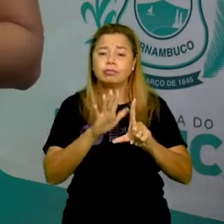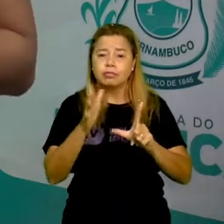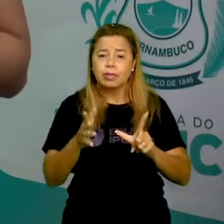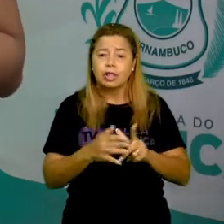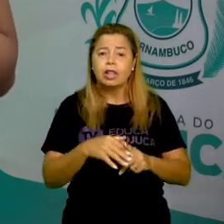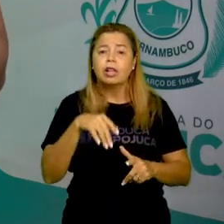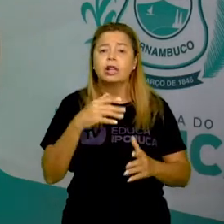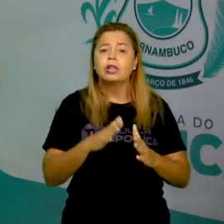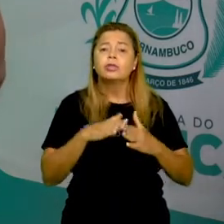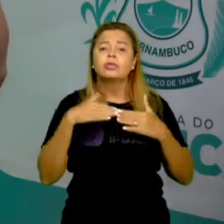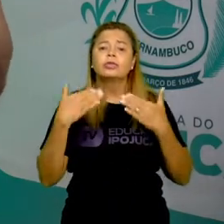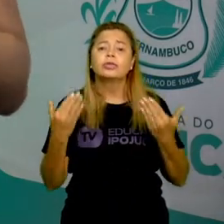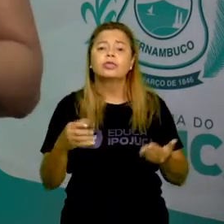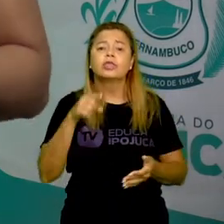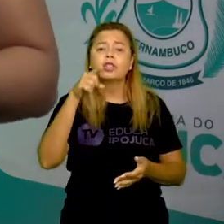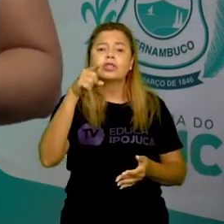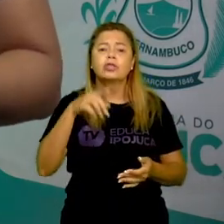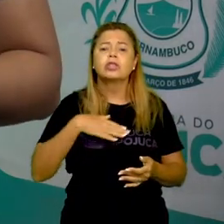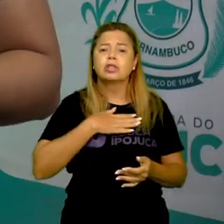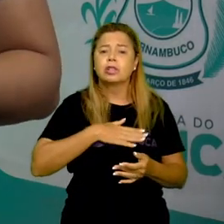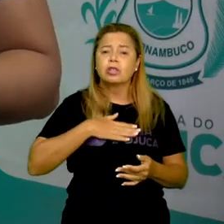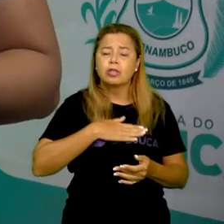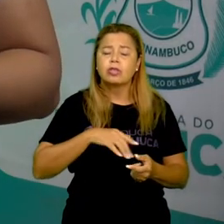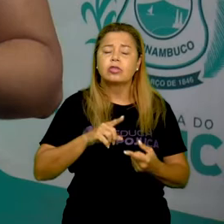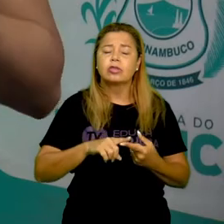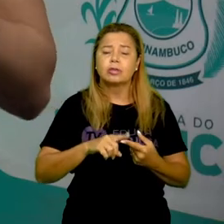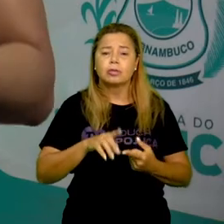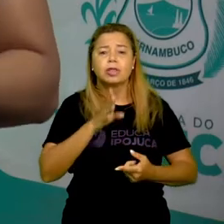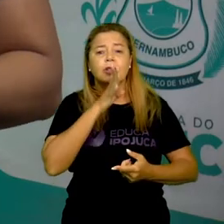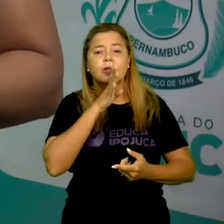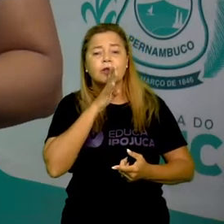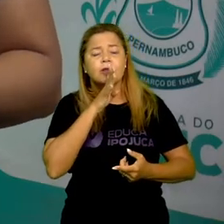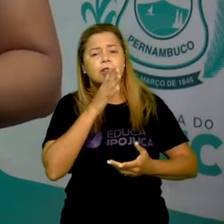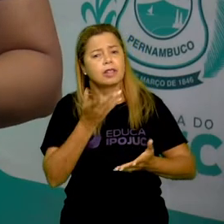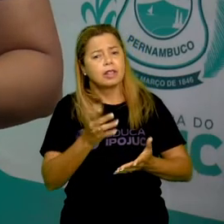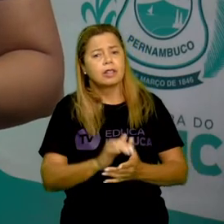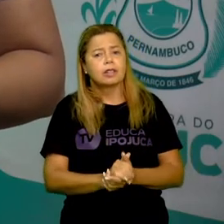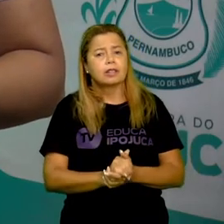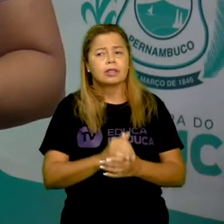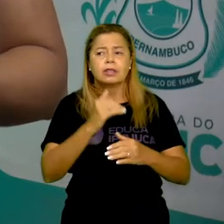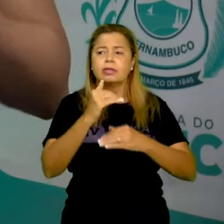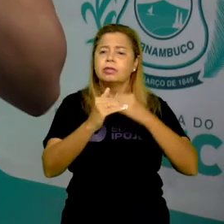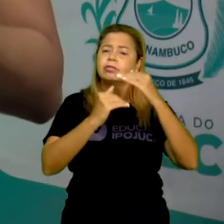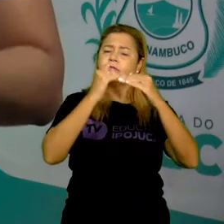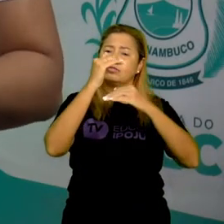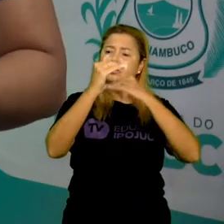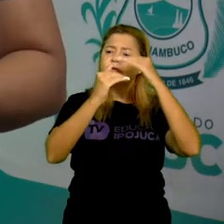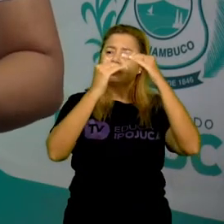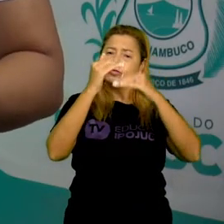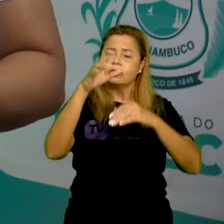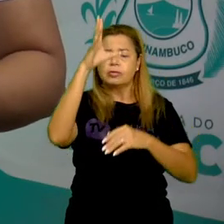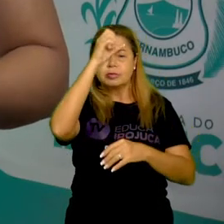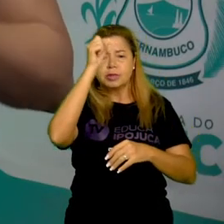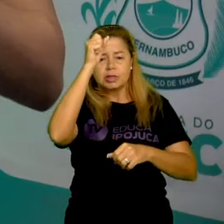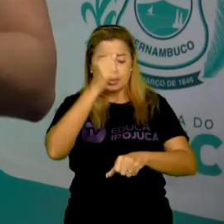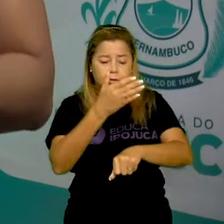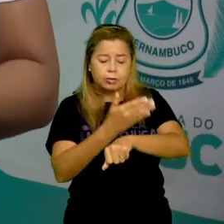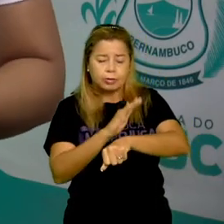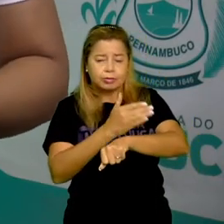que você mais gosta, aqueles que você conhece. Desenvolva a sua aprendizagem praticando.